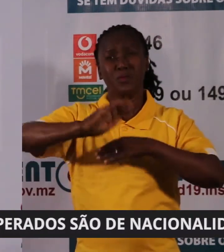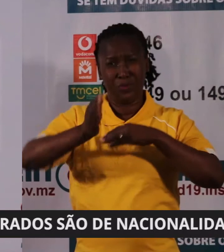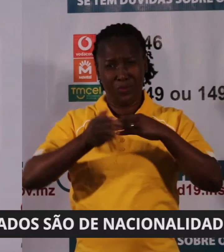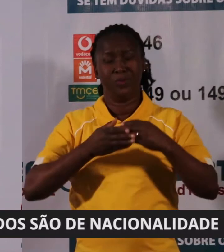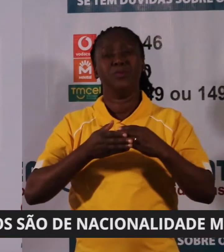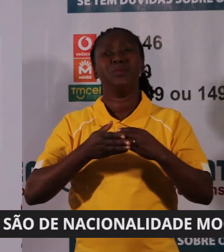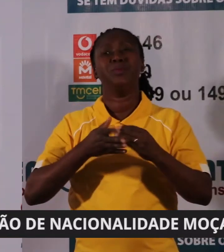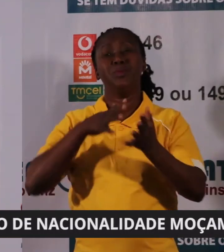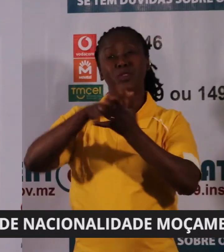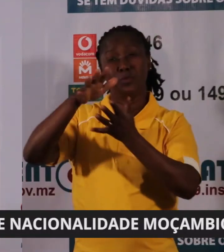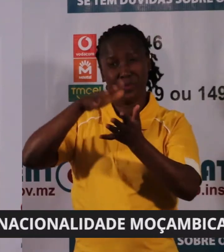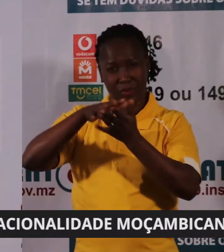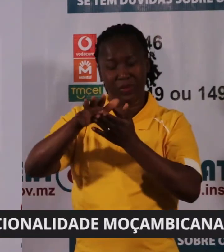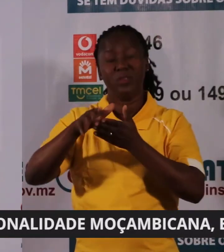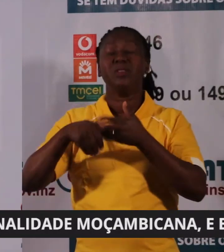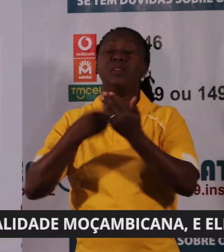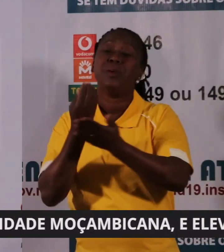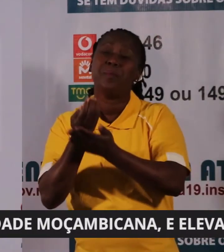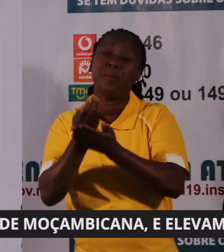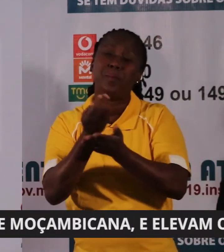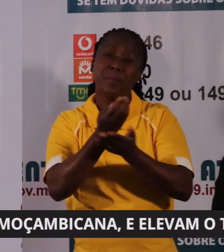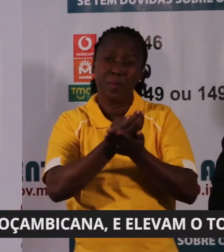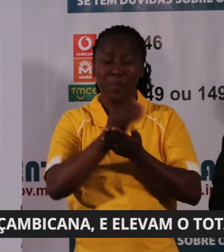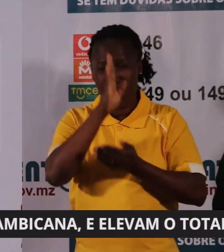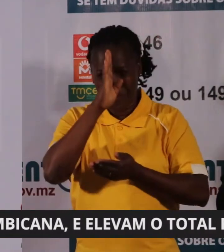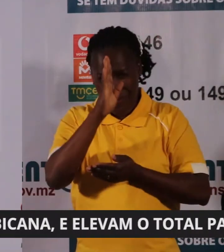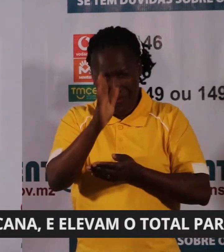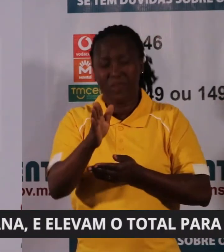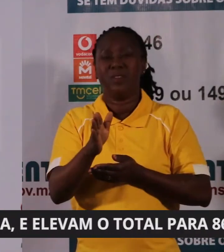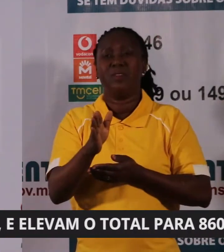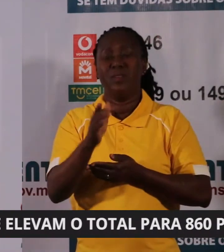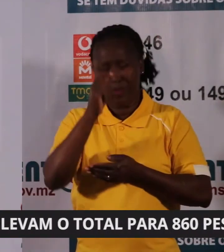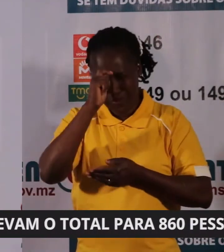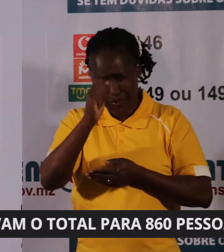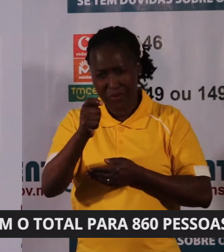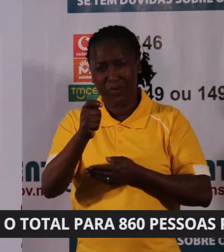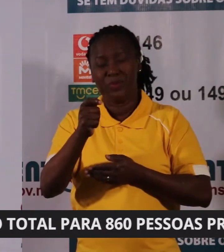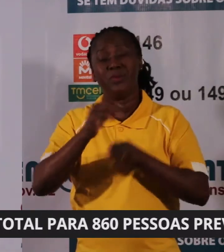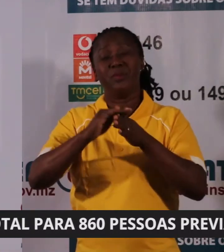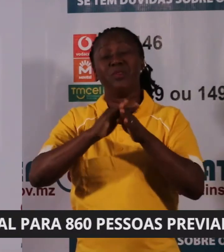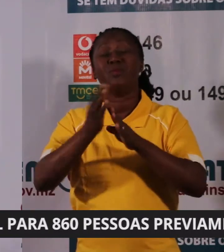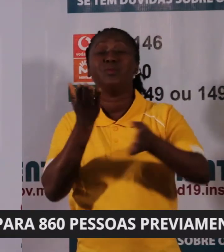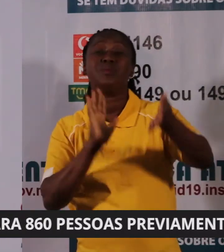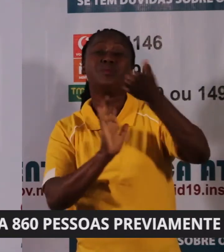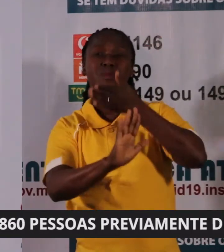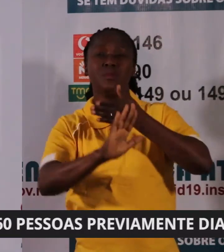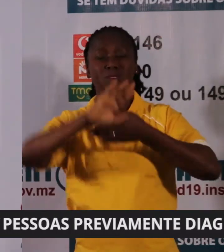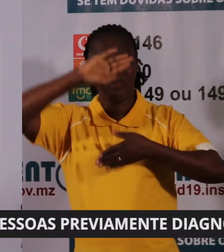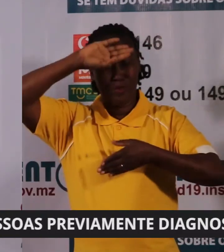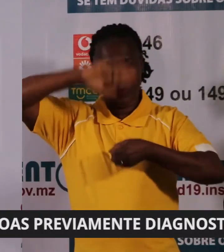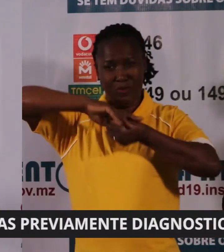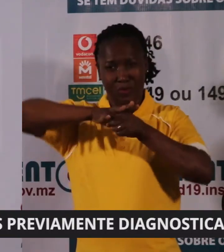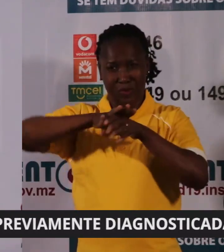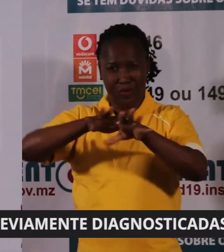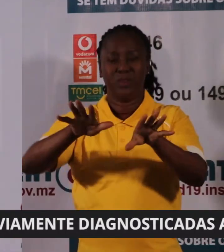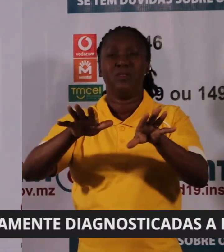o nosso apelo para o cumprimento rigoroso das medidas de prevenção de Covid-19 já